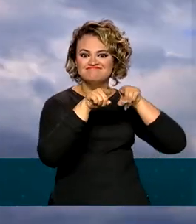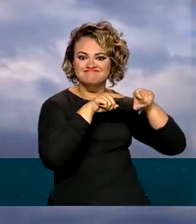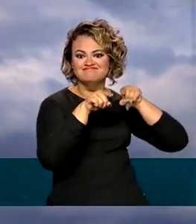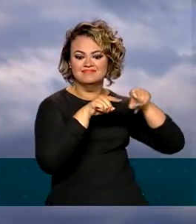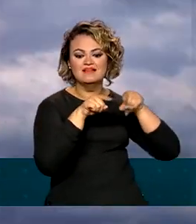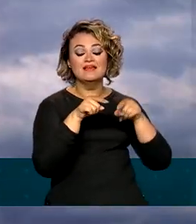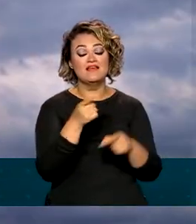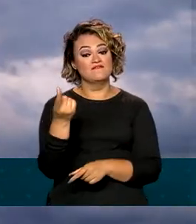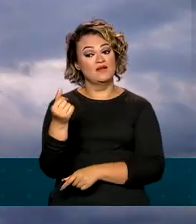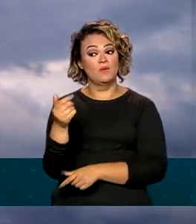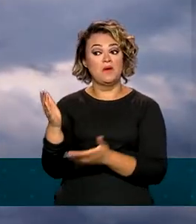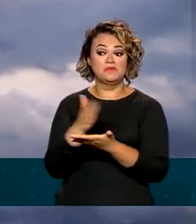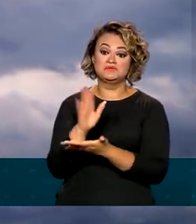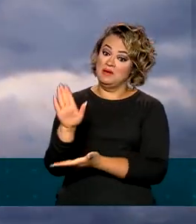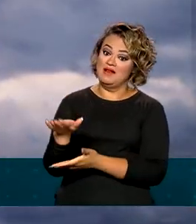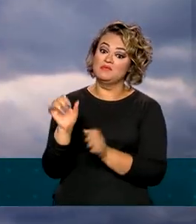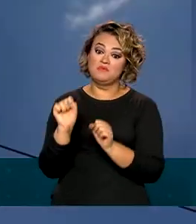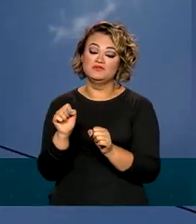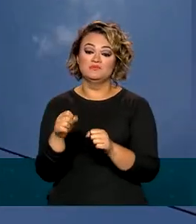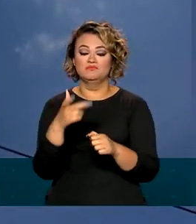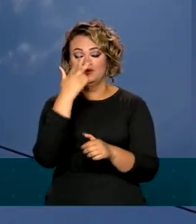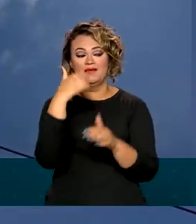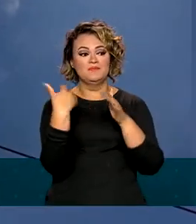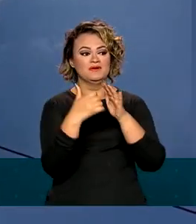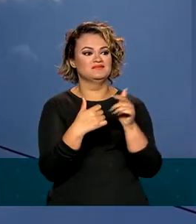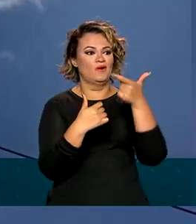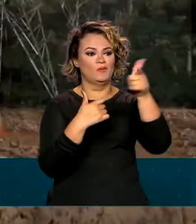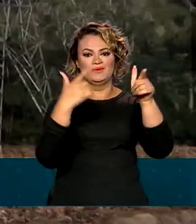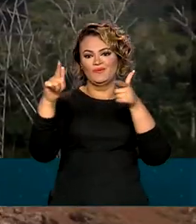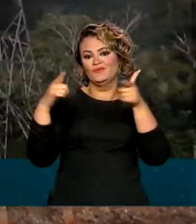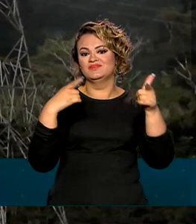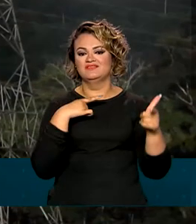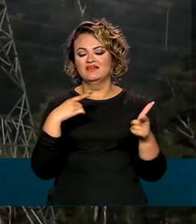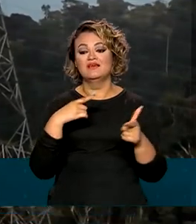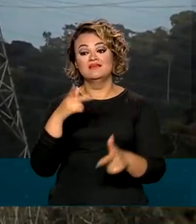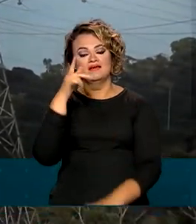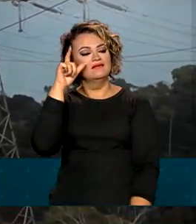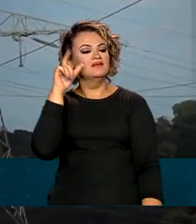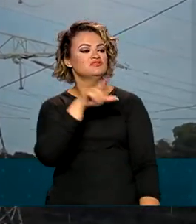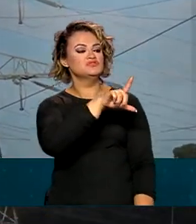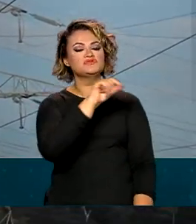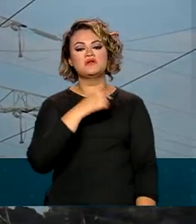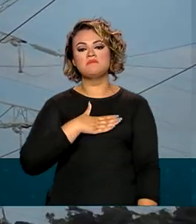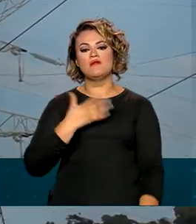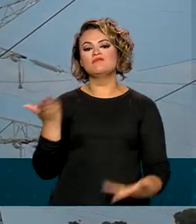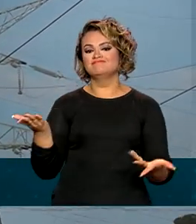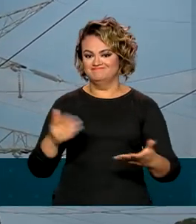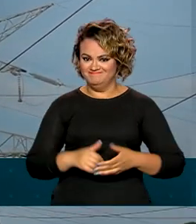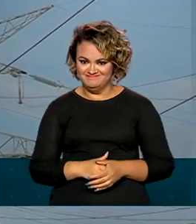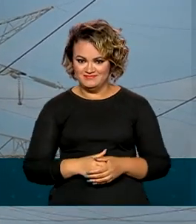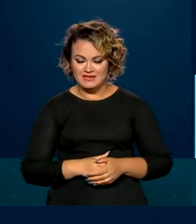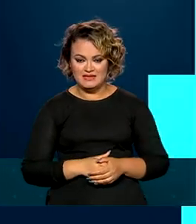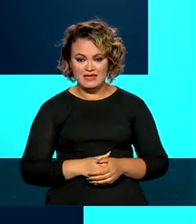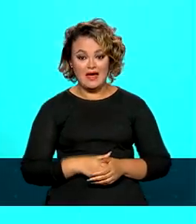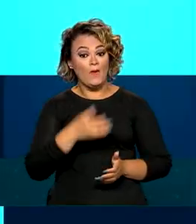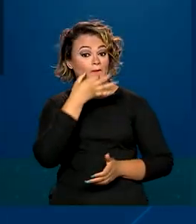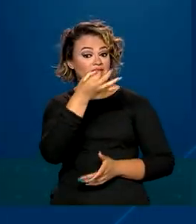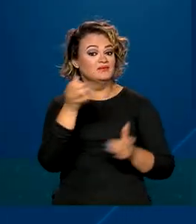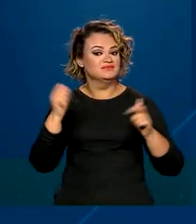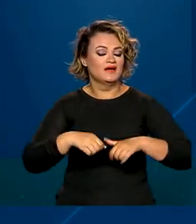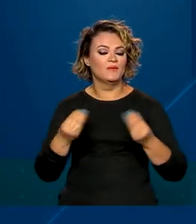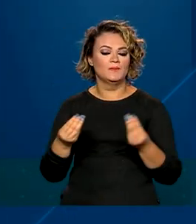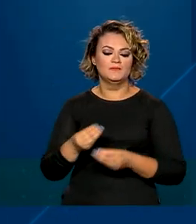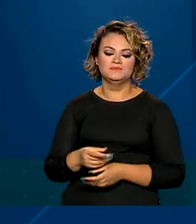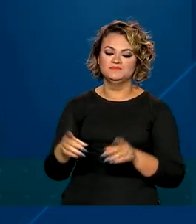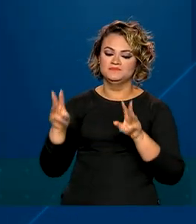gerar preços menores e condições melhores para todos os consumidores. Para participar, basta